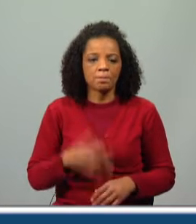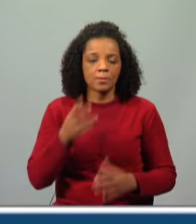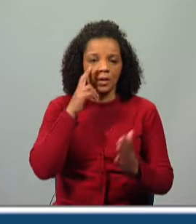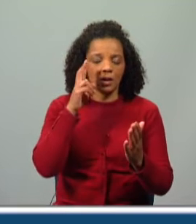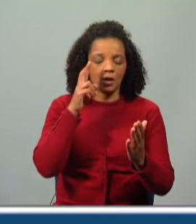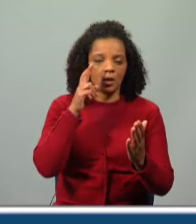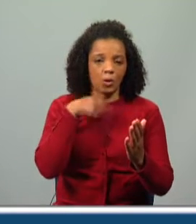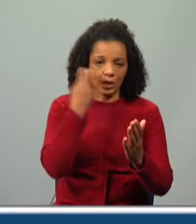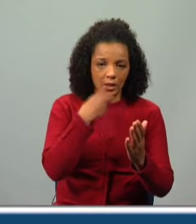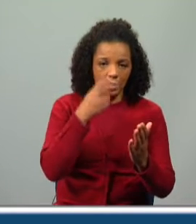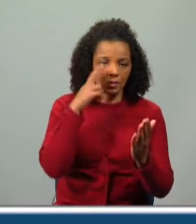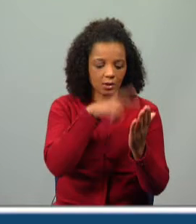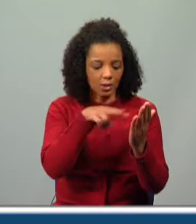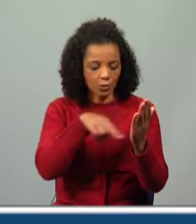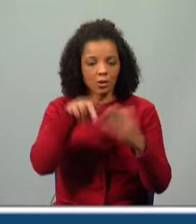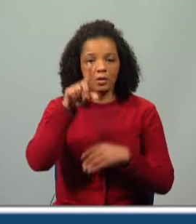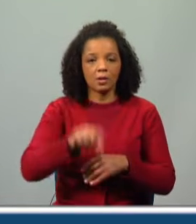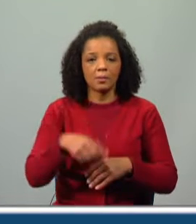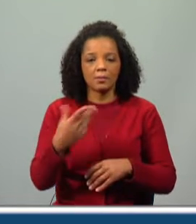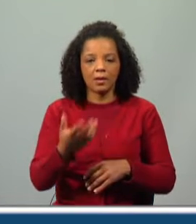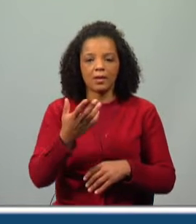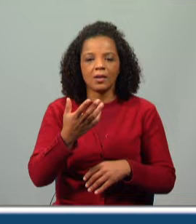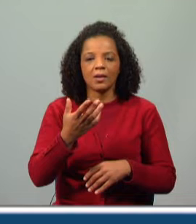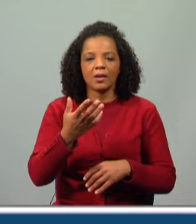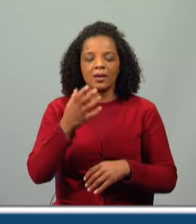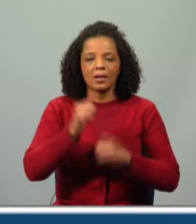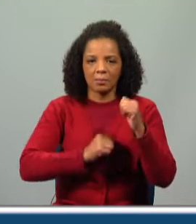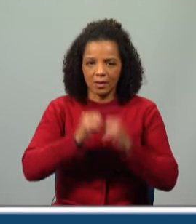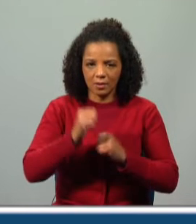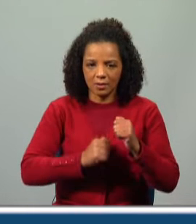com a oralidade, com a leitura e com a gramática.